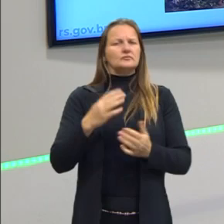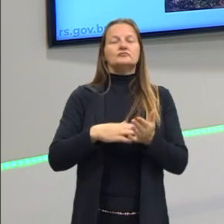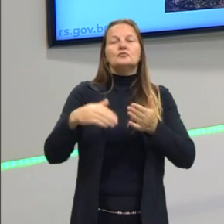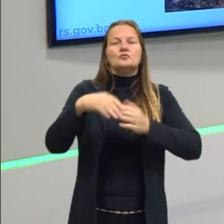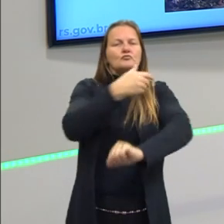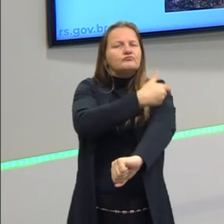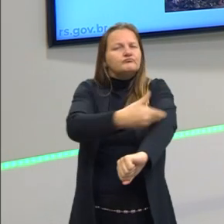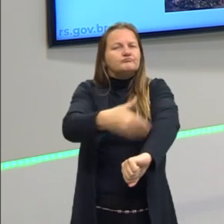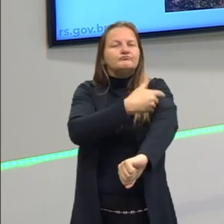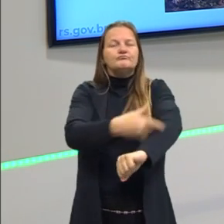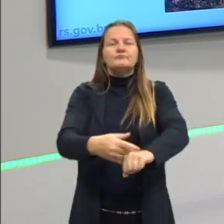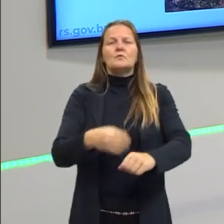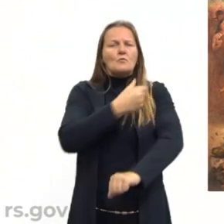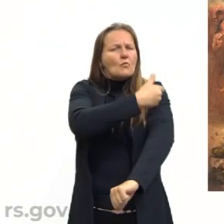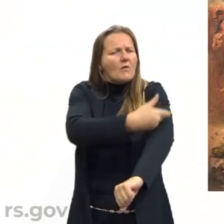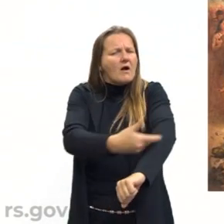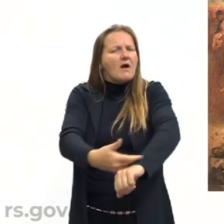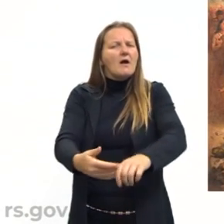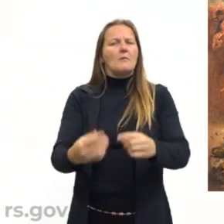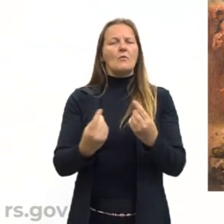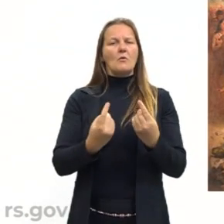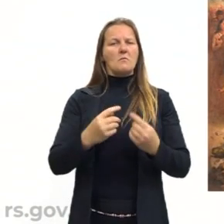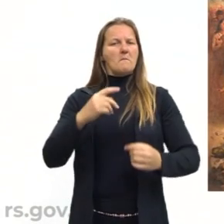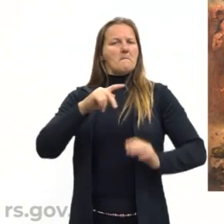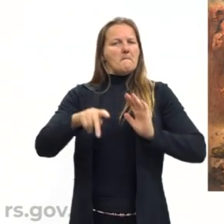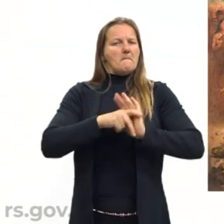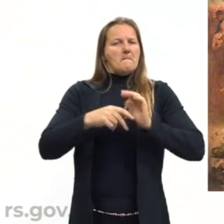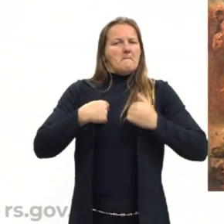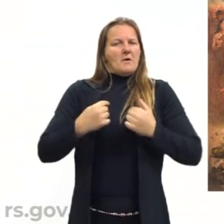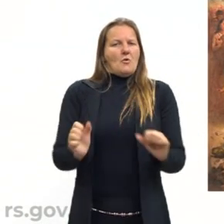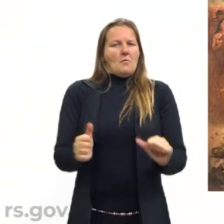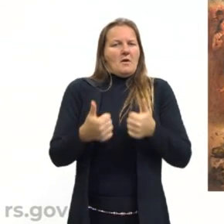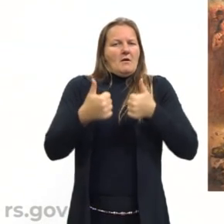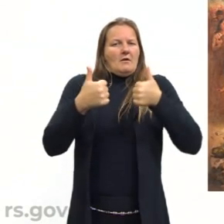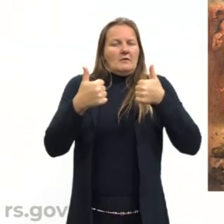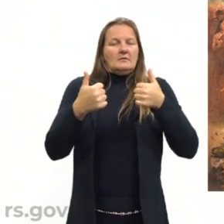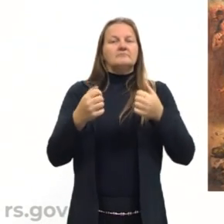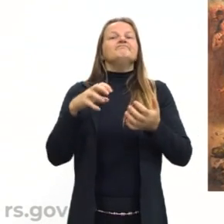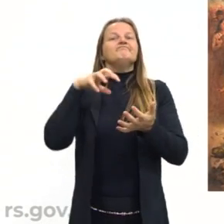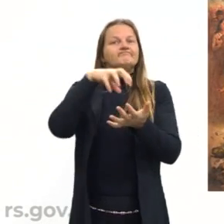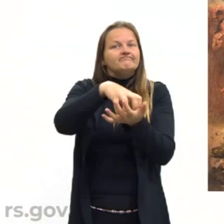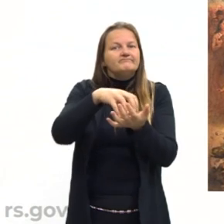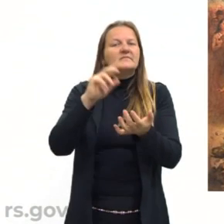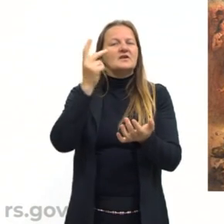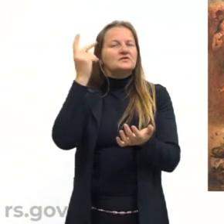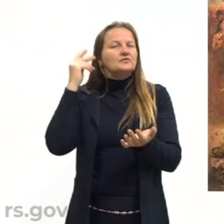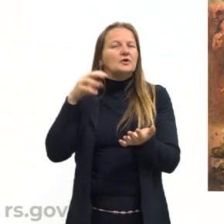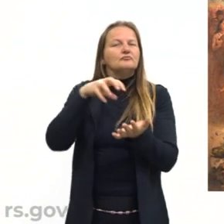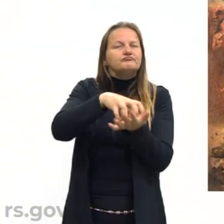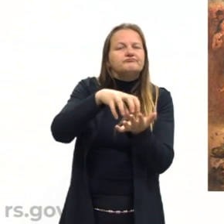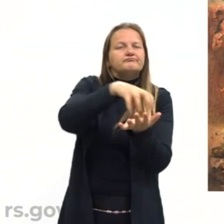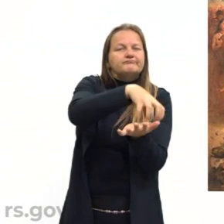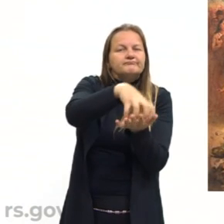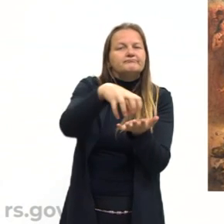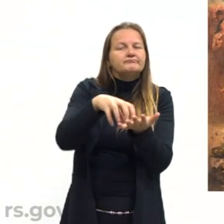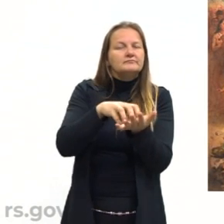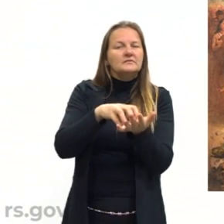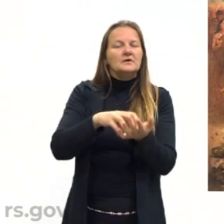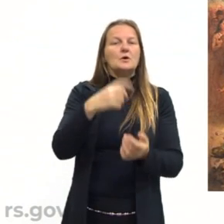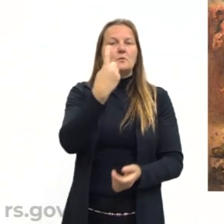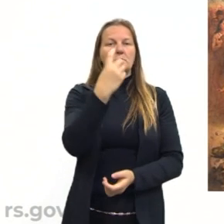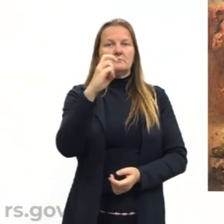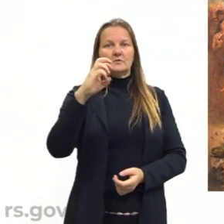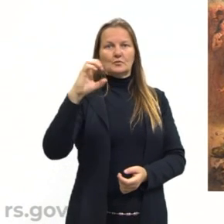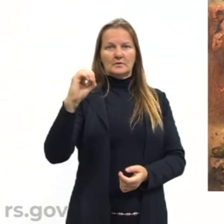costumes, os seus hábitos são os corretos. E a história da colonização e dessa criação do Brasil, desde 1500,